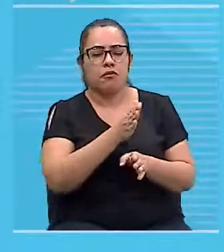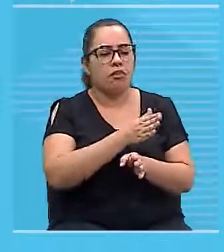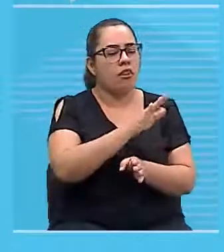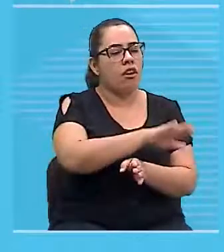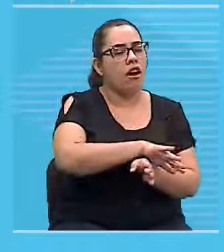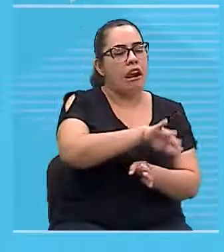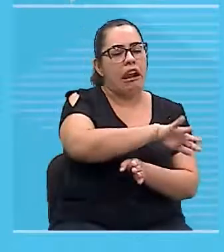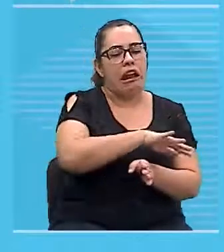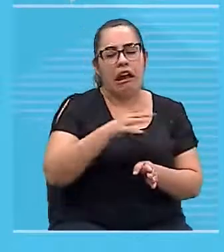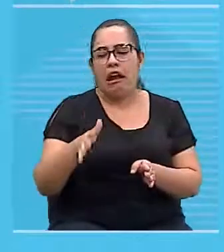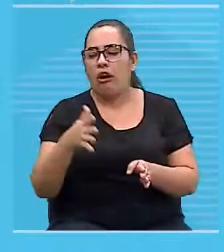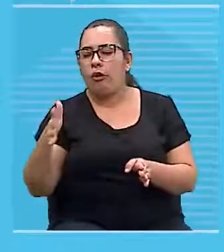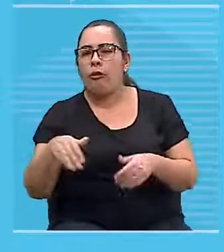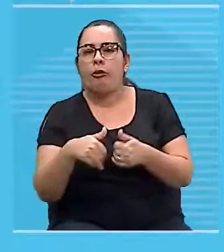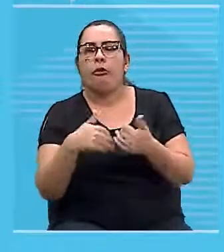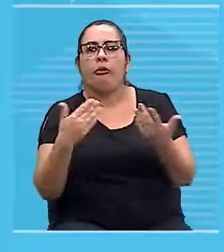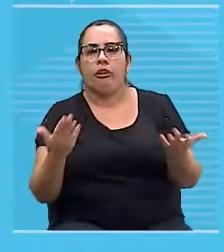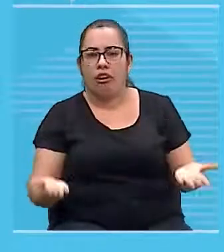O campo ele